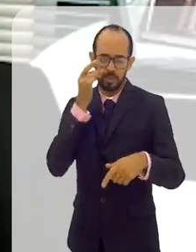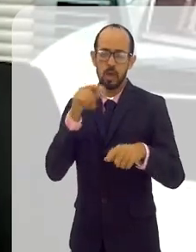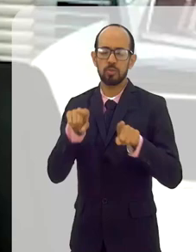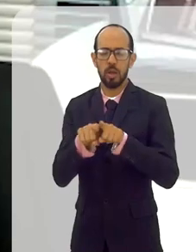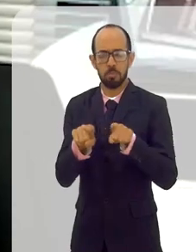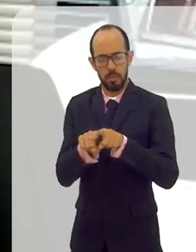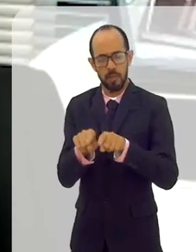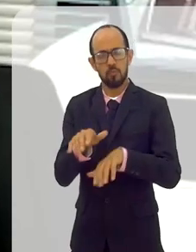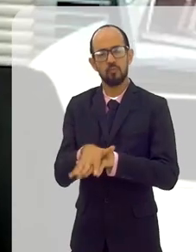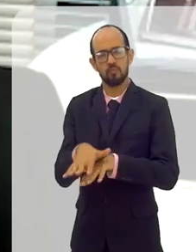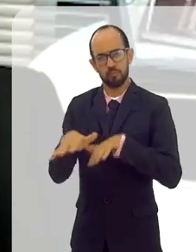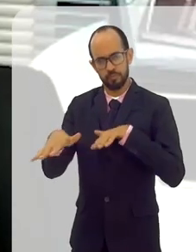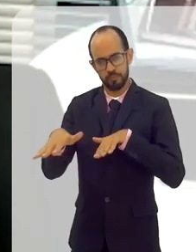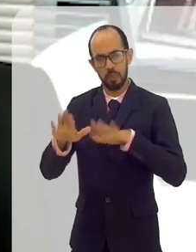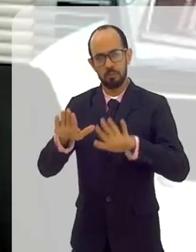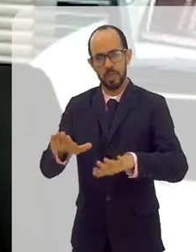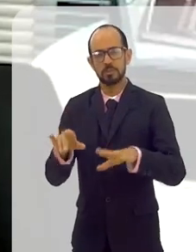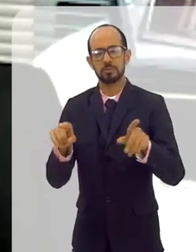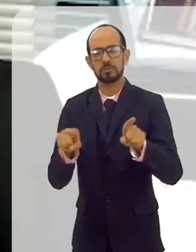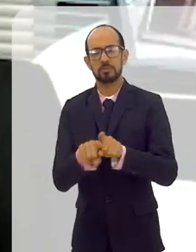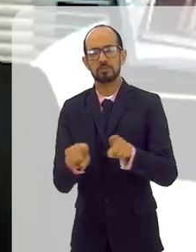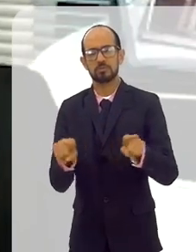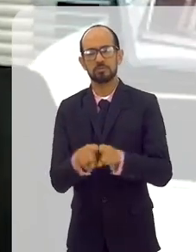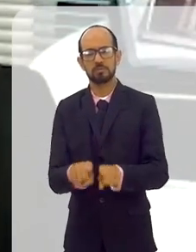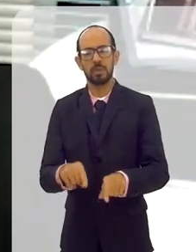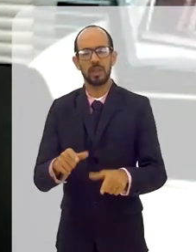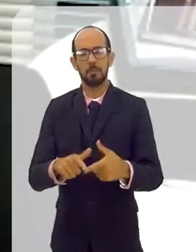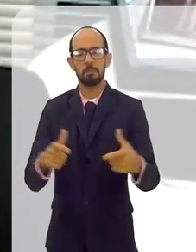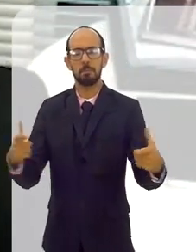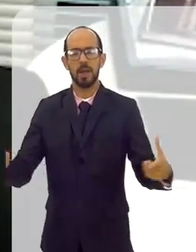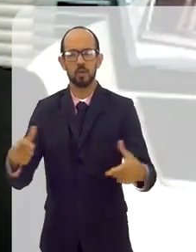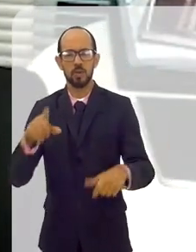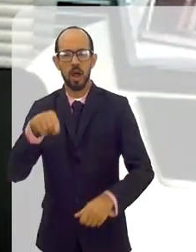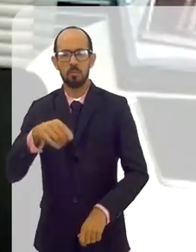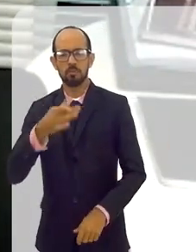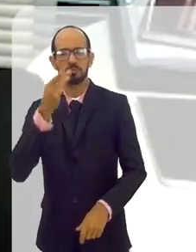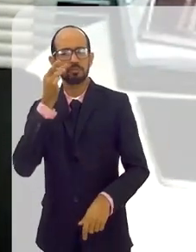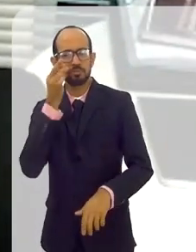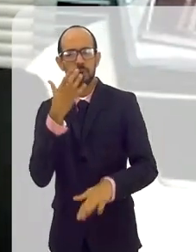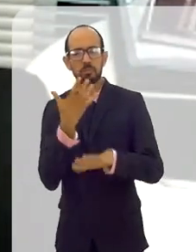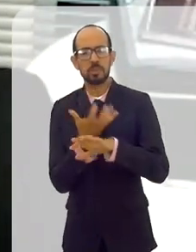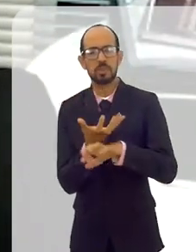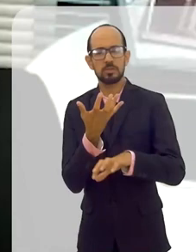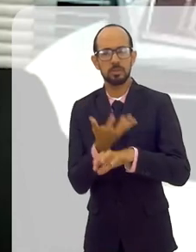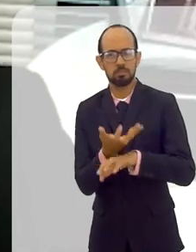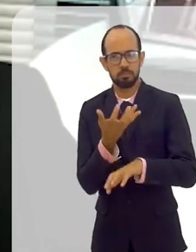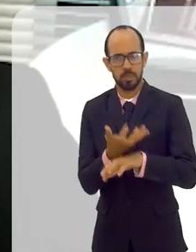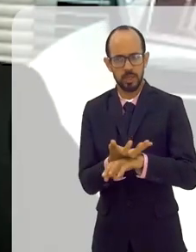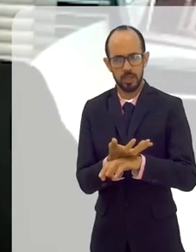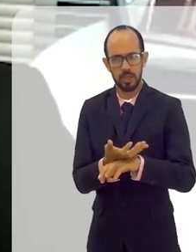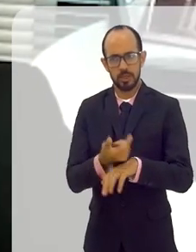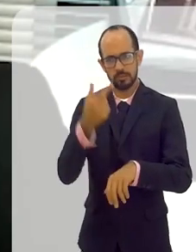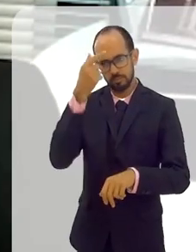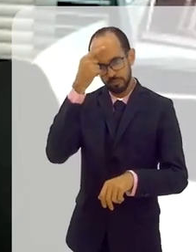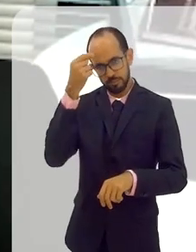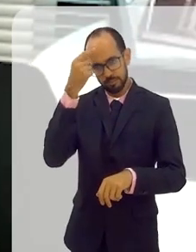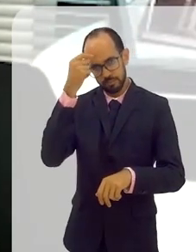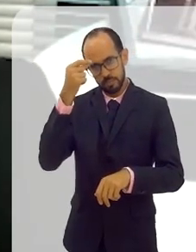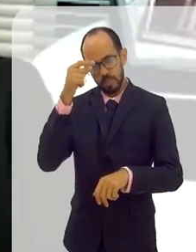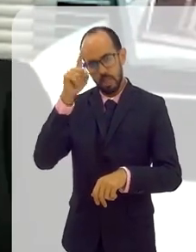Embora presencial, a maior parte das disciplinas da UFRJ, no nível da graduação, ela é